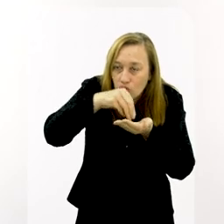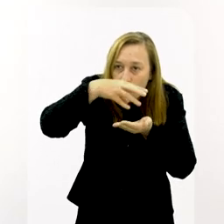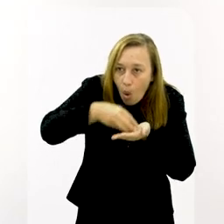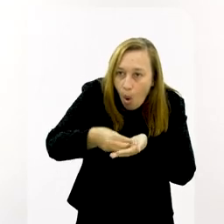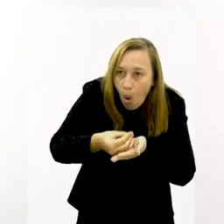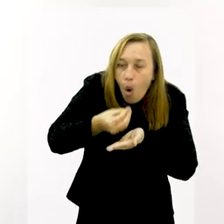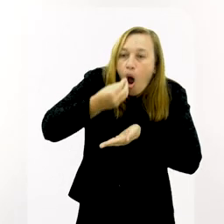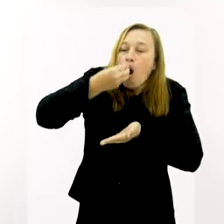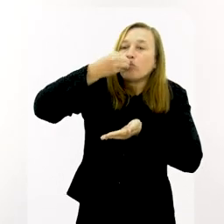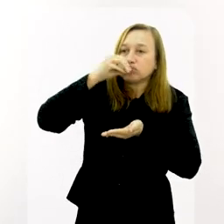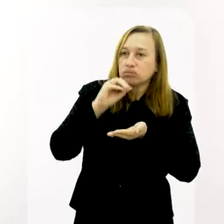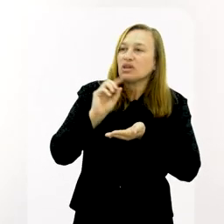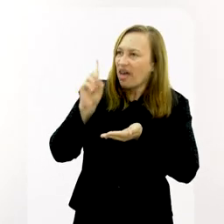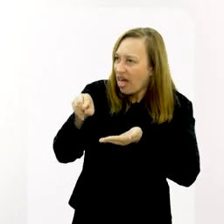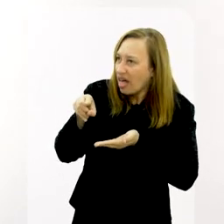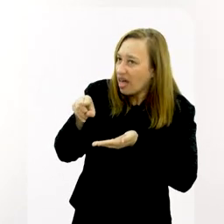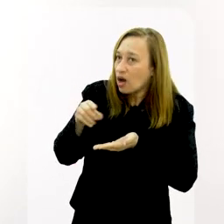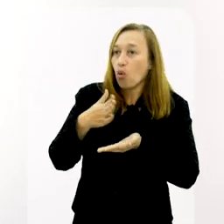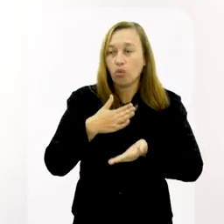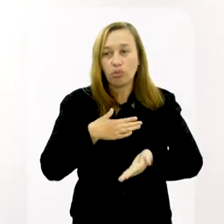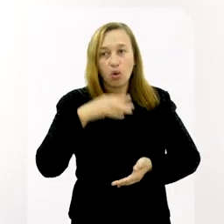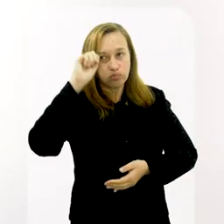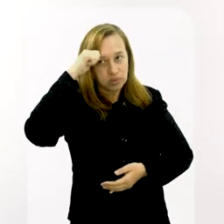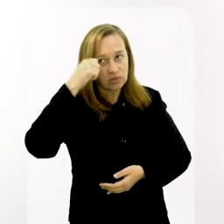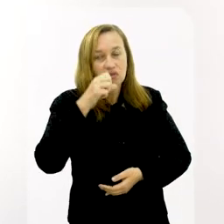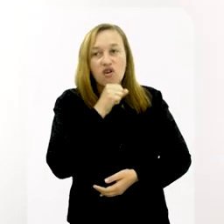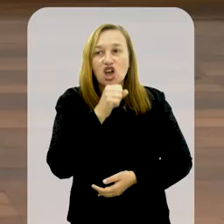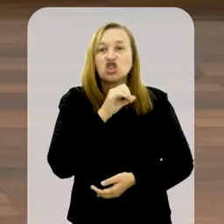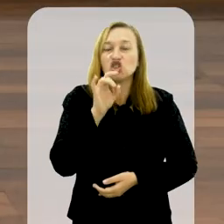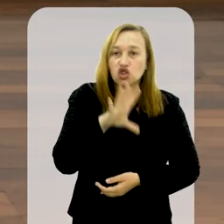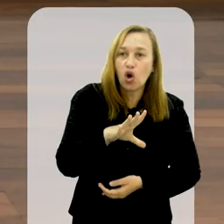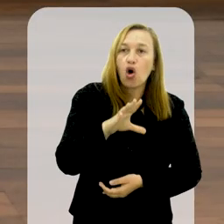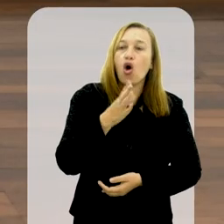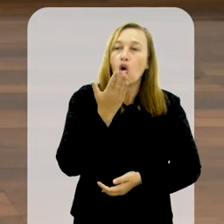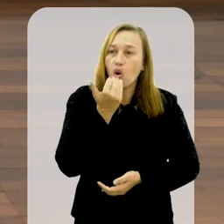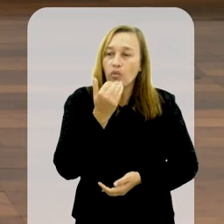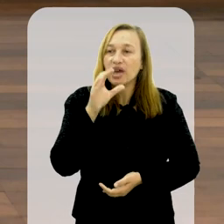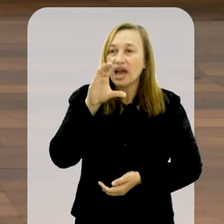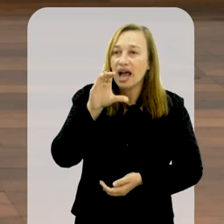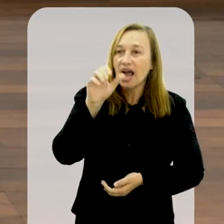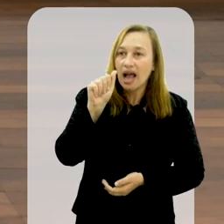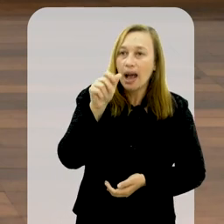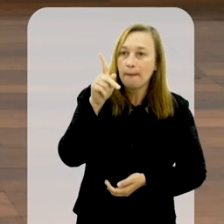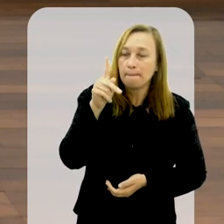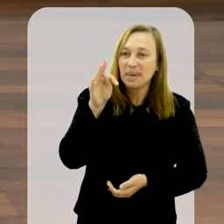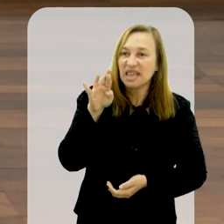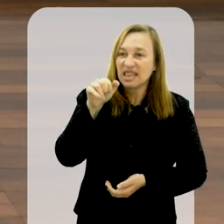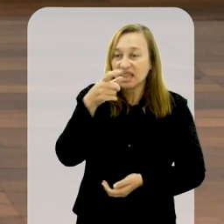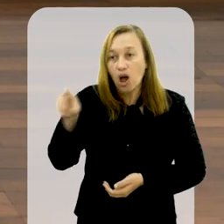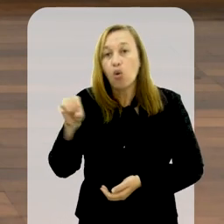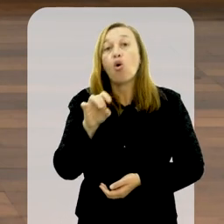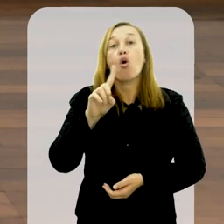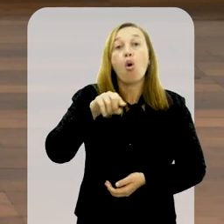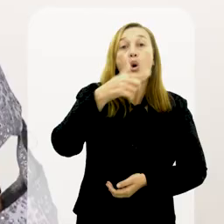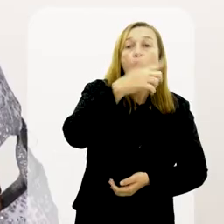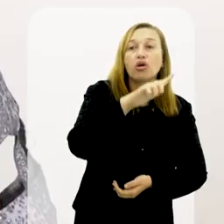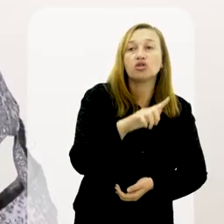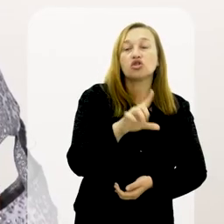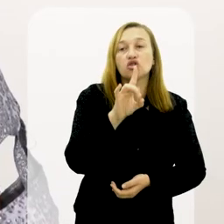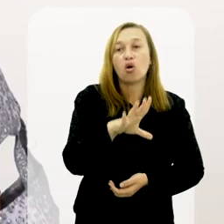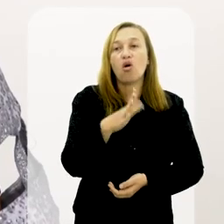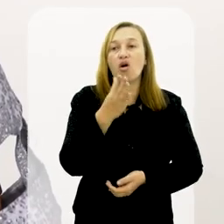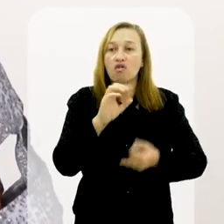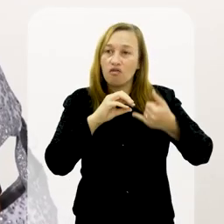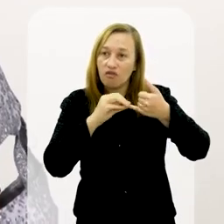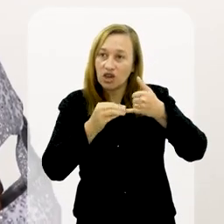aquele bolinho e comia. Ainda é assim? O meu Preto Velho só come capitão. Outros comem o feijão.